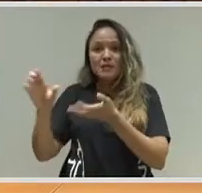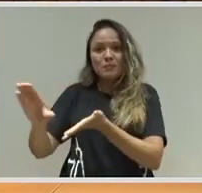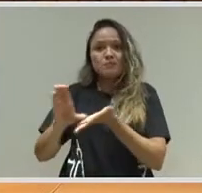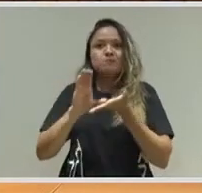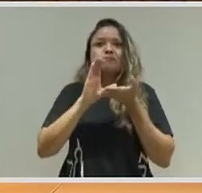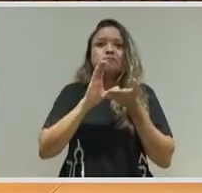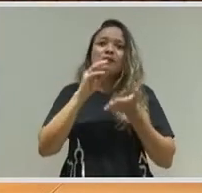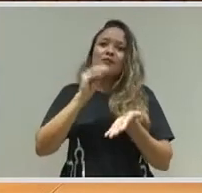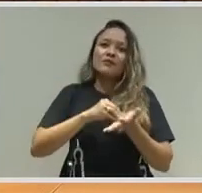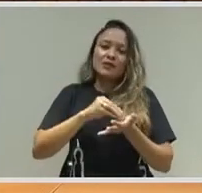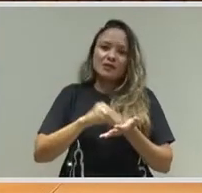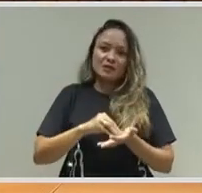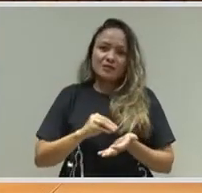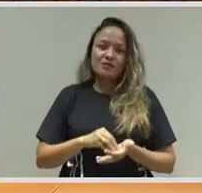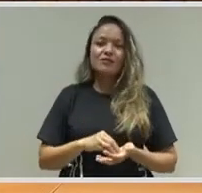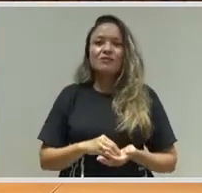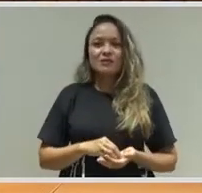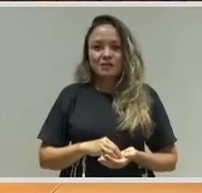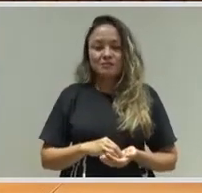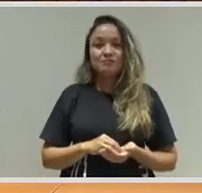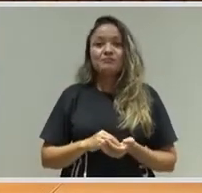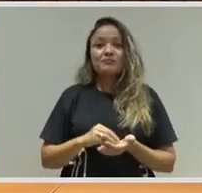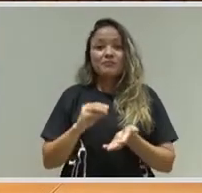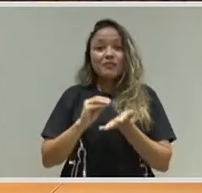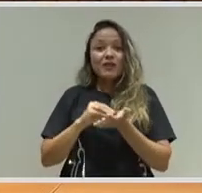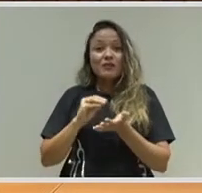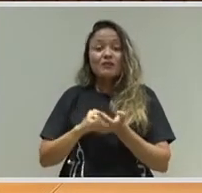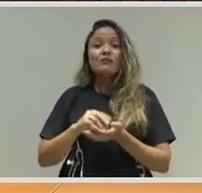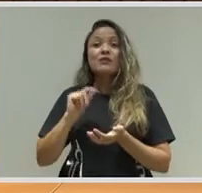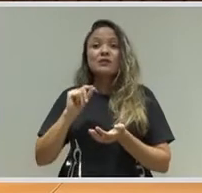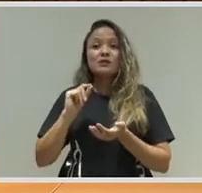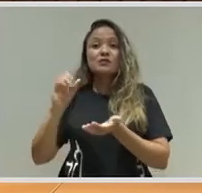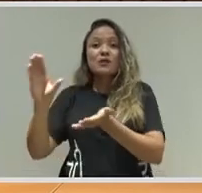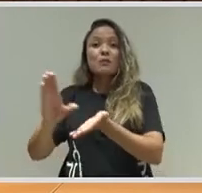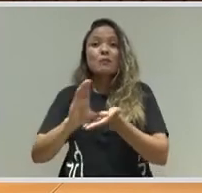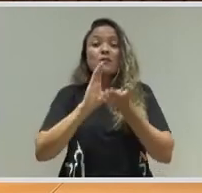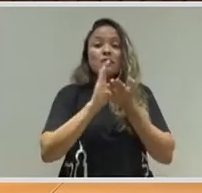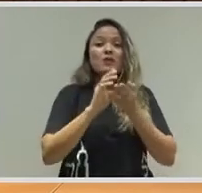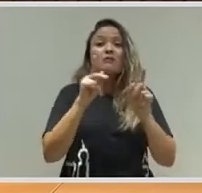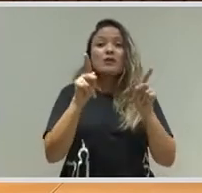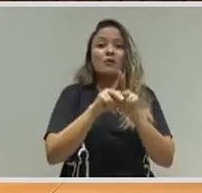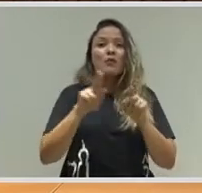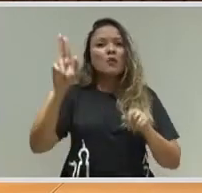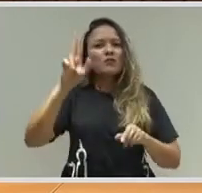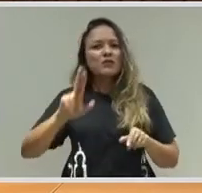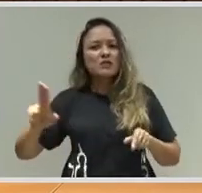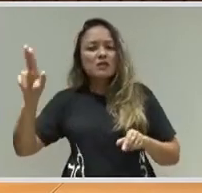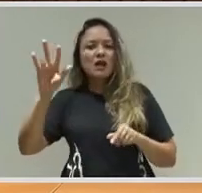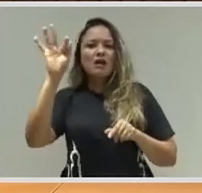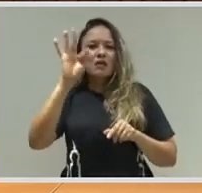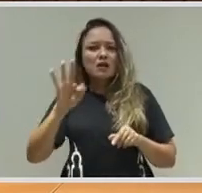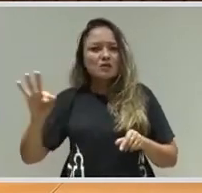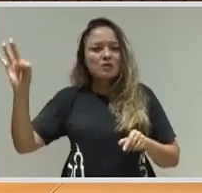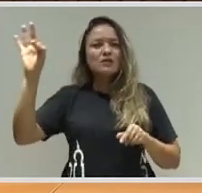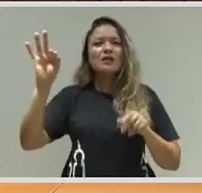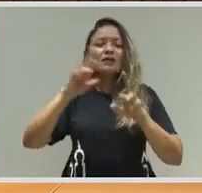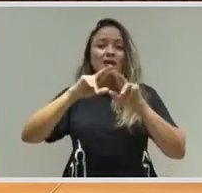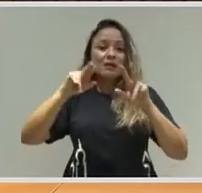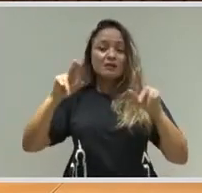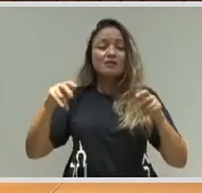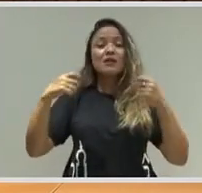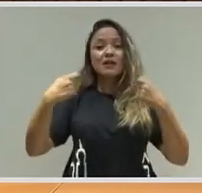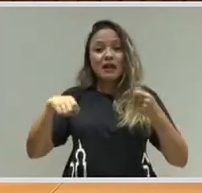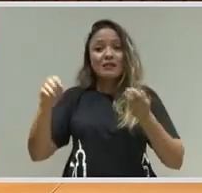E investimento que é feito em pós-graduação, a gente tem uma pós-graduação em imunobiológicos, essa questão de tentar dar